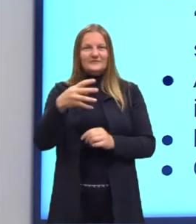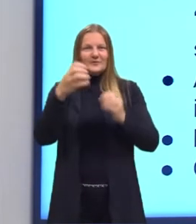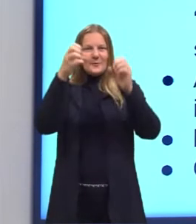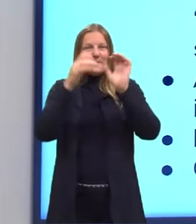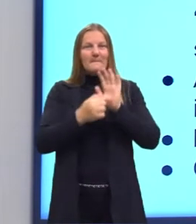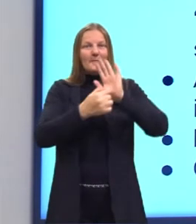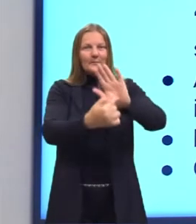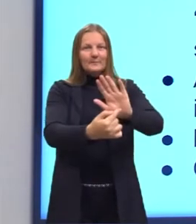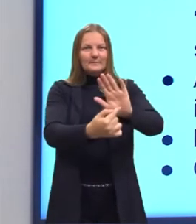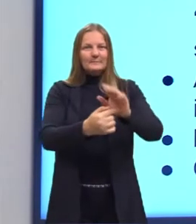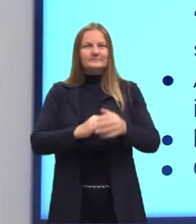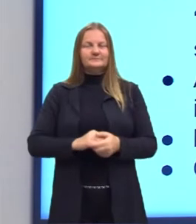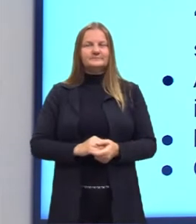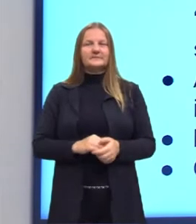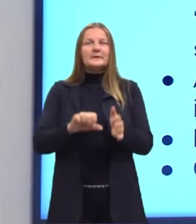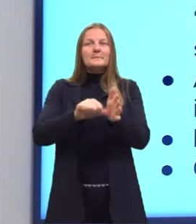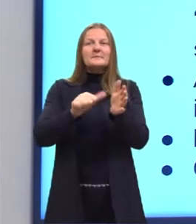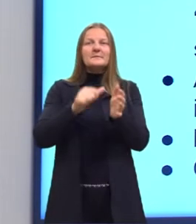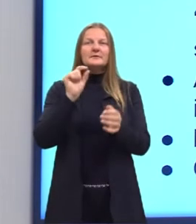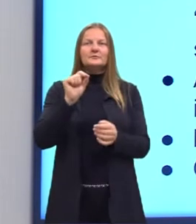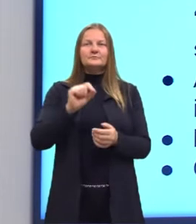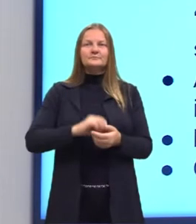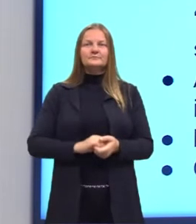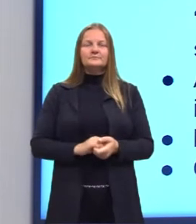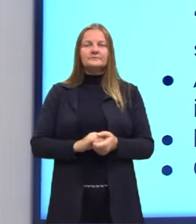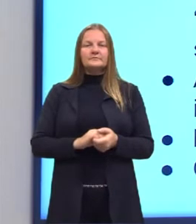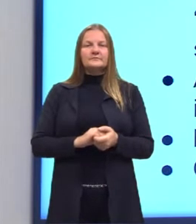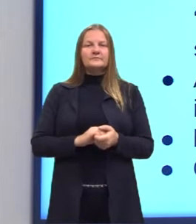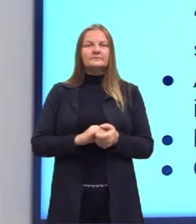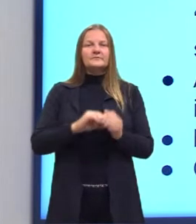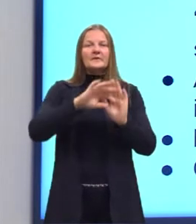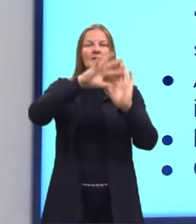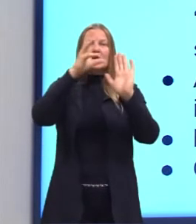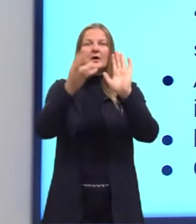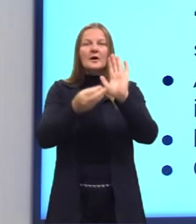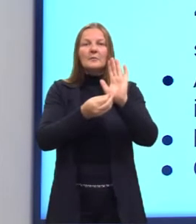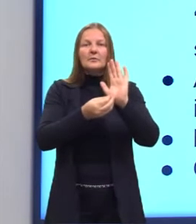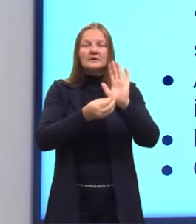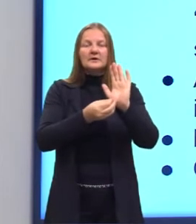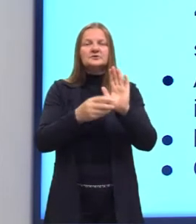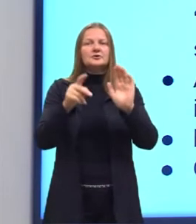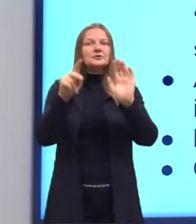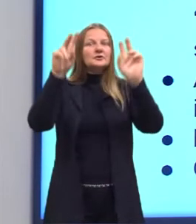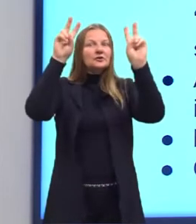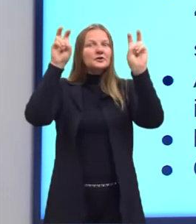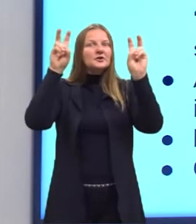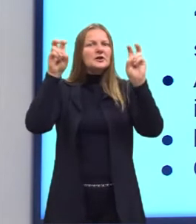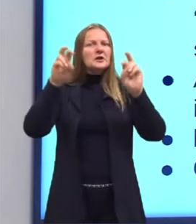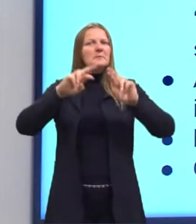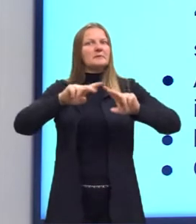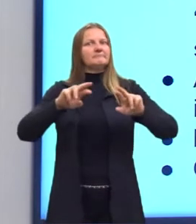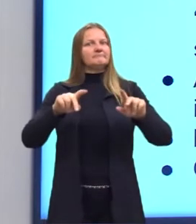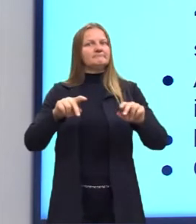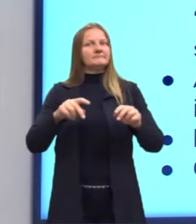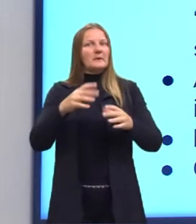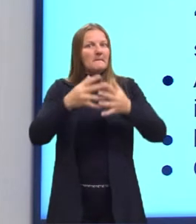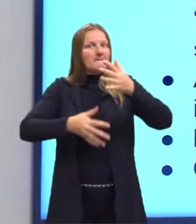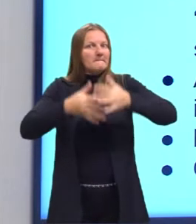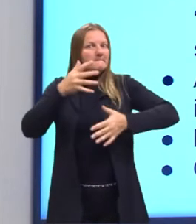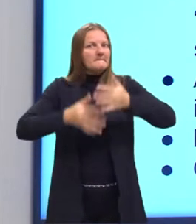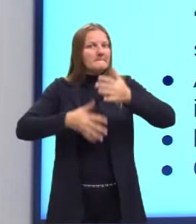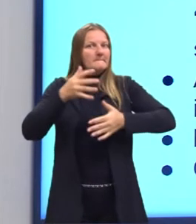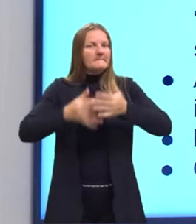diferença de um para o outro. Primeira coisa, a abordagem de temas polêmicos. Isso é uma coisa que não tem no